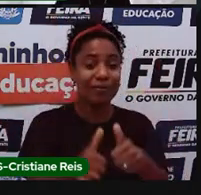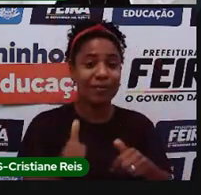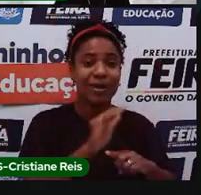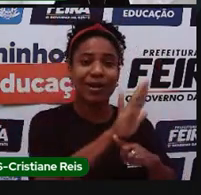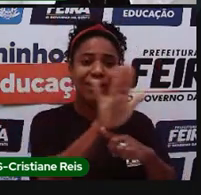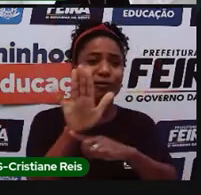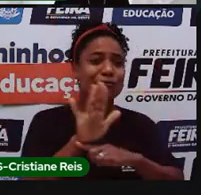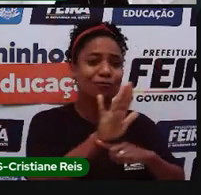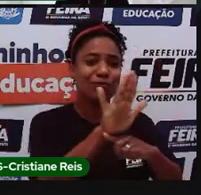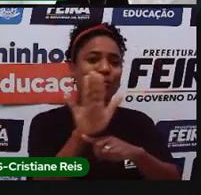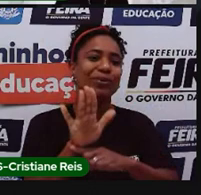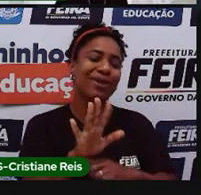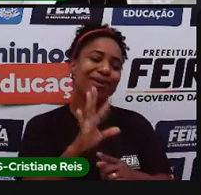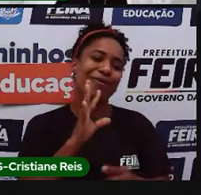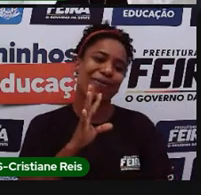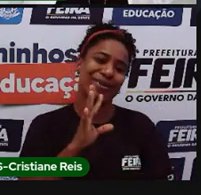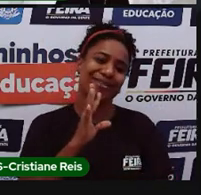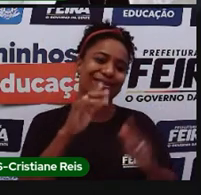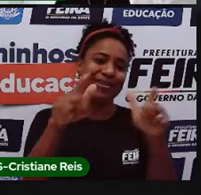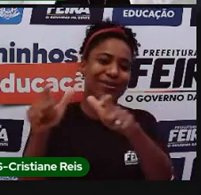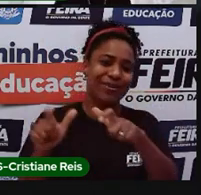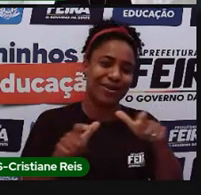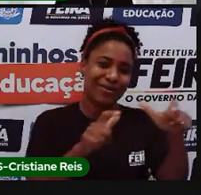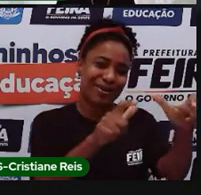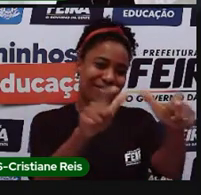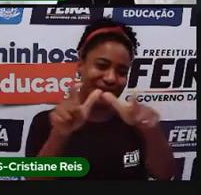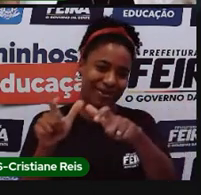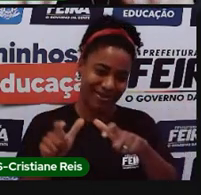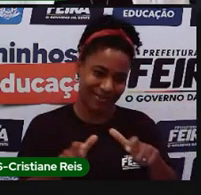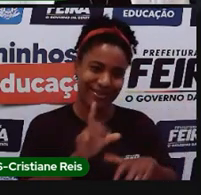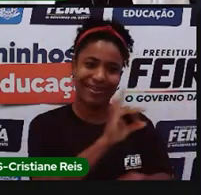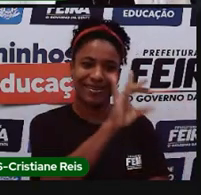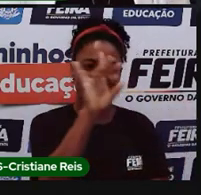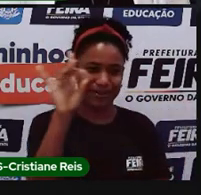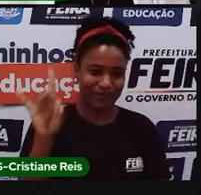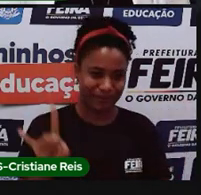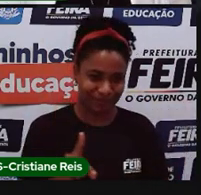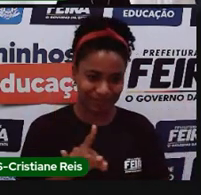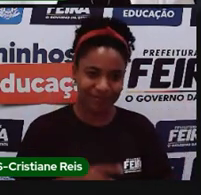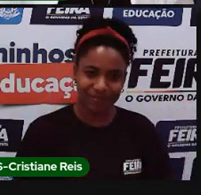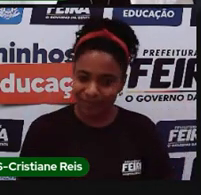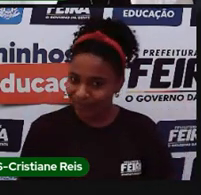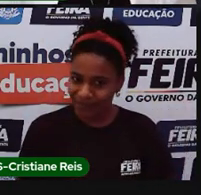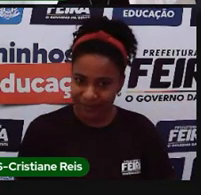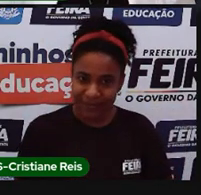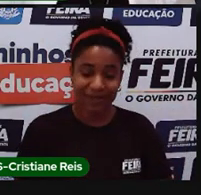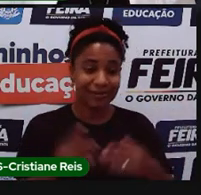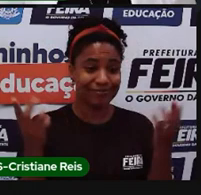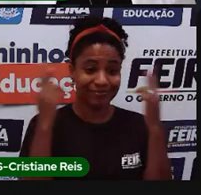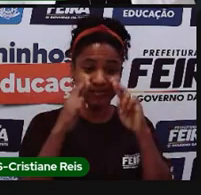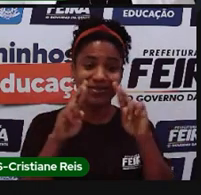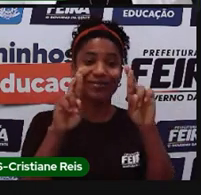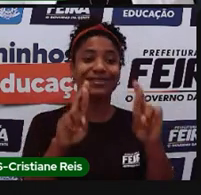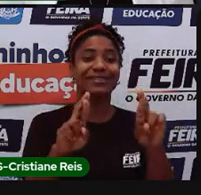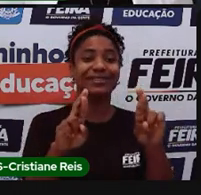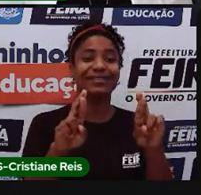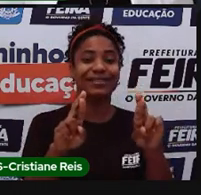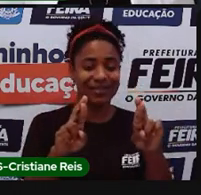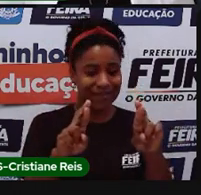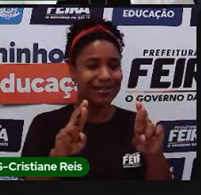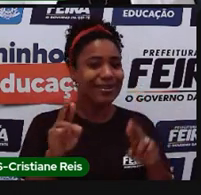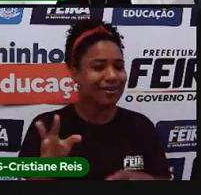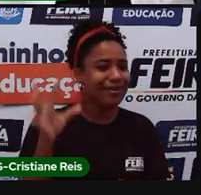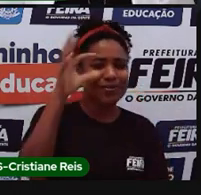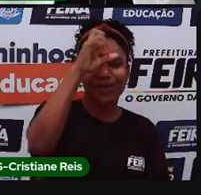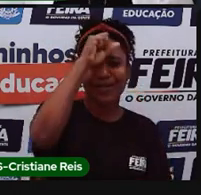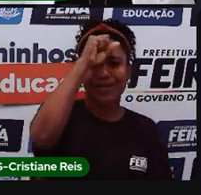moramos, né, ou do nosso país onde nós vivemos. Então, a parte da revisão, né, o que chama mais atenção